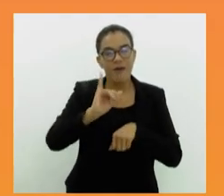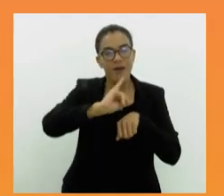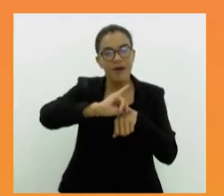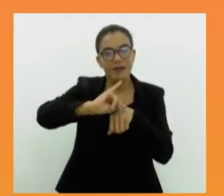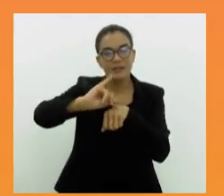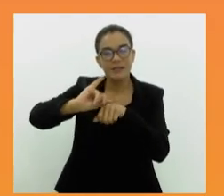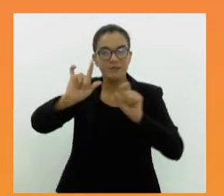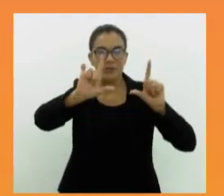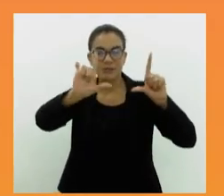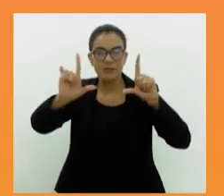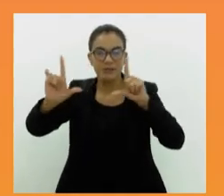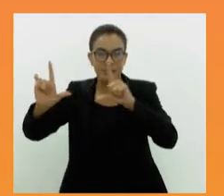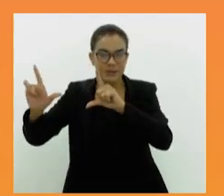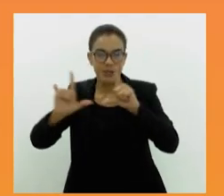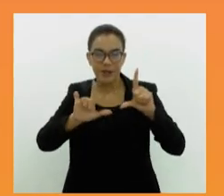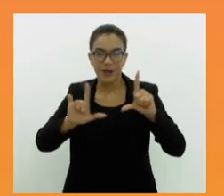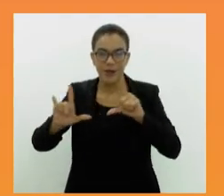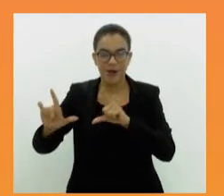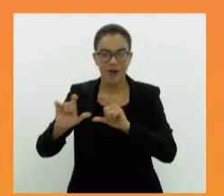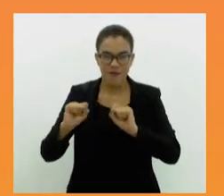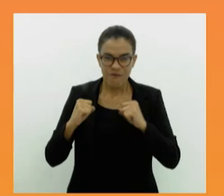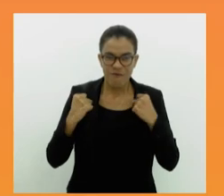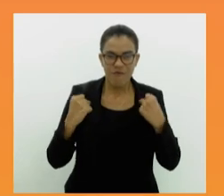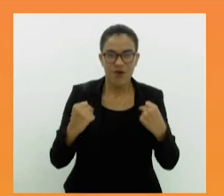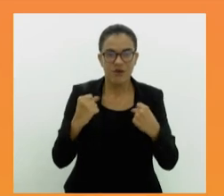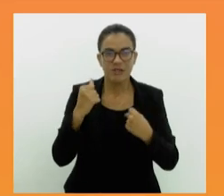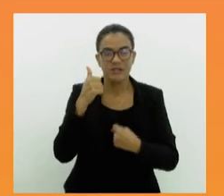da Força Feminina.